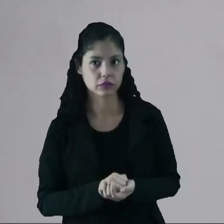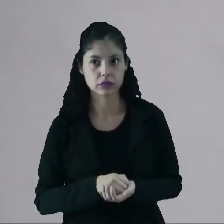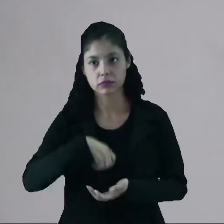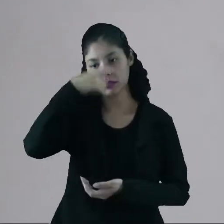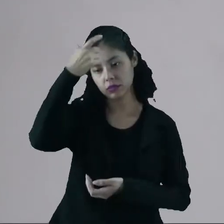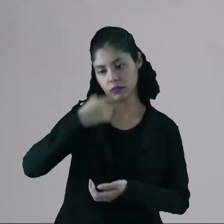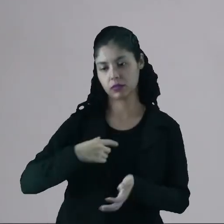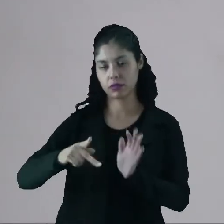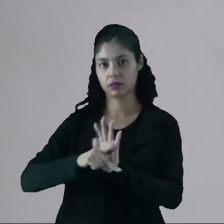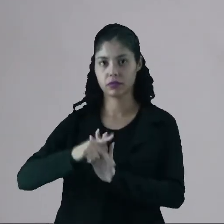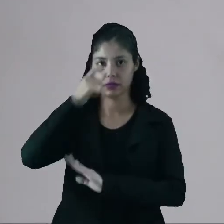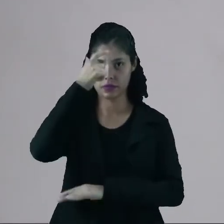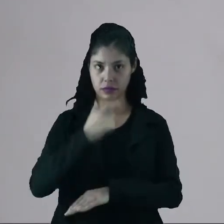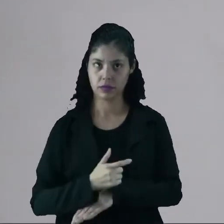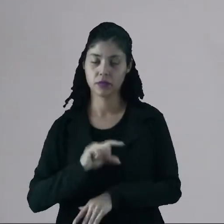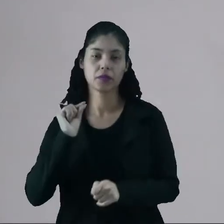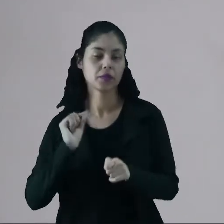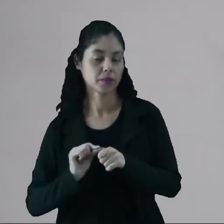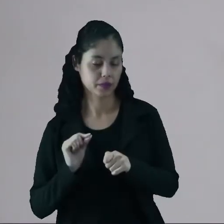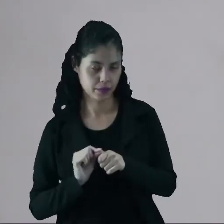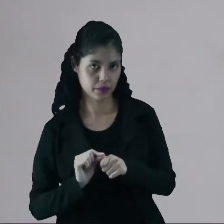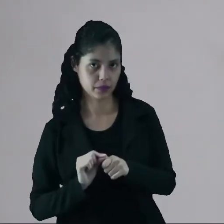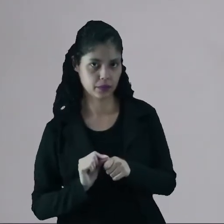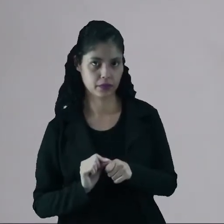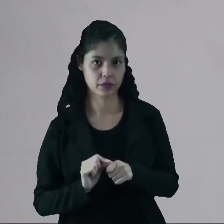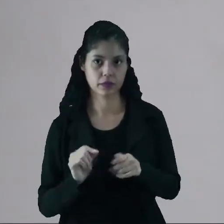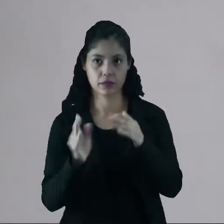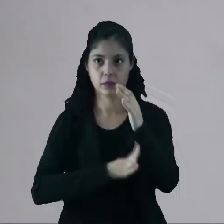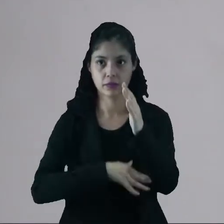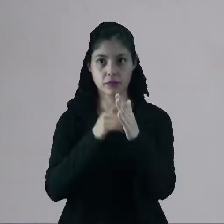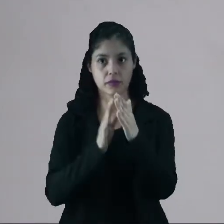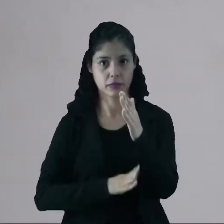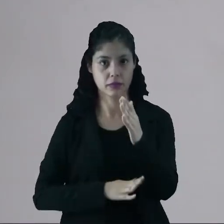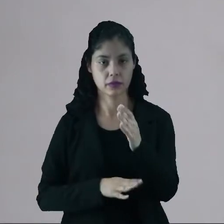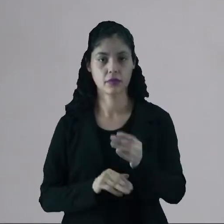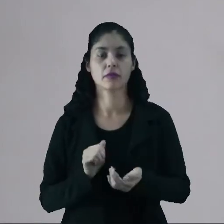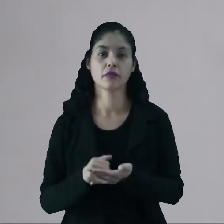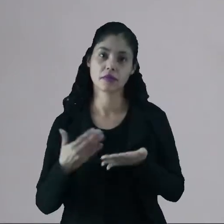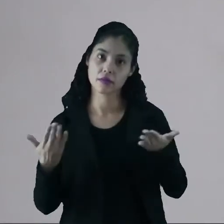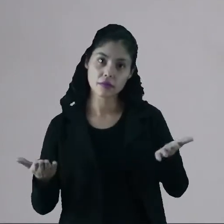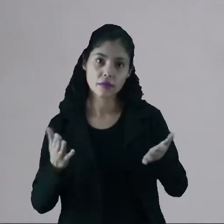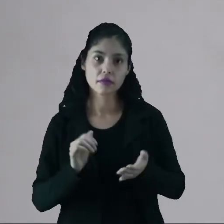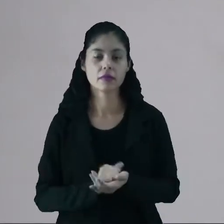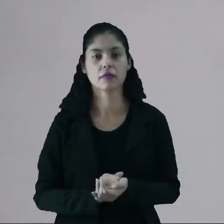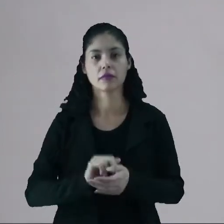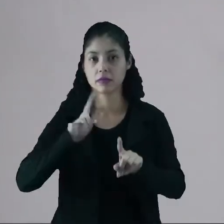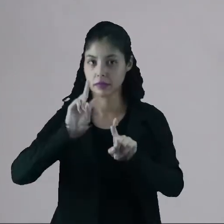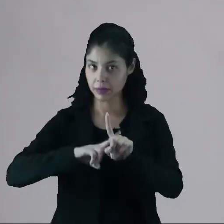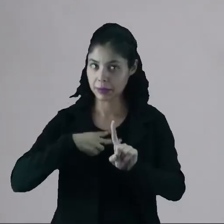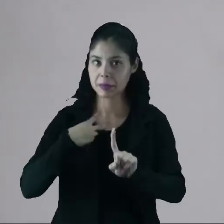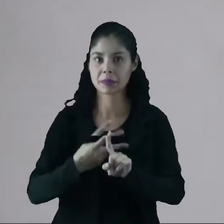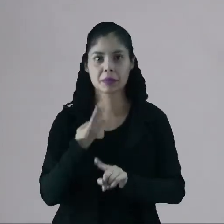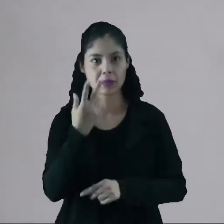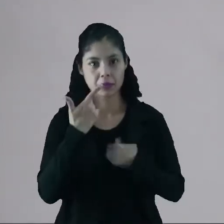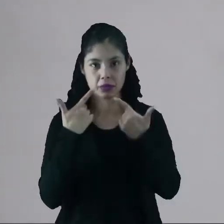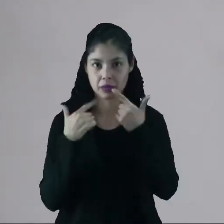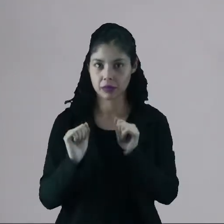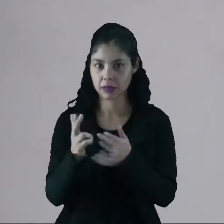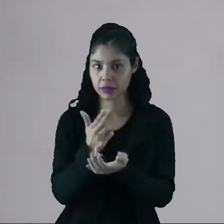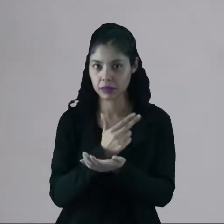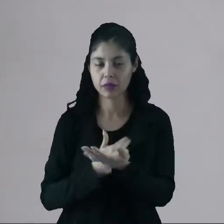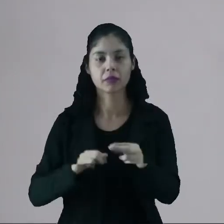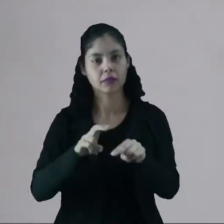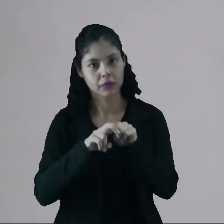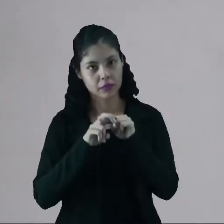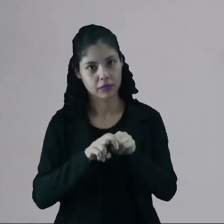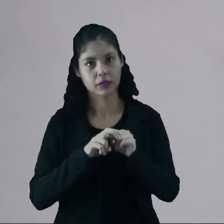autorretrato. Ele faz ele pintando a cena. Então, é duplamente a linguagem artística.